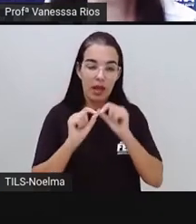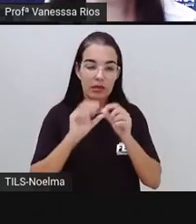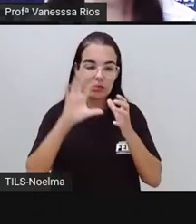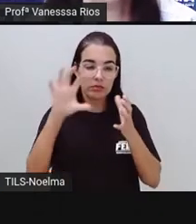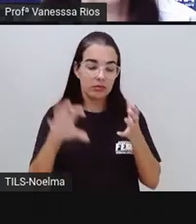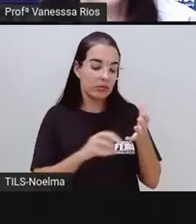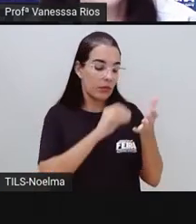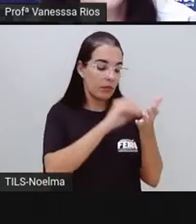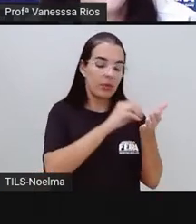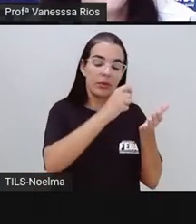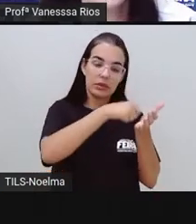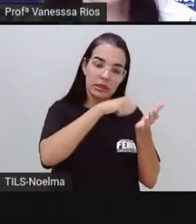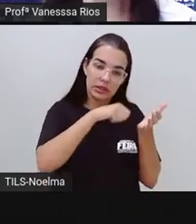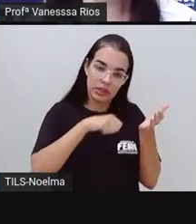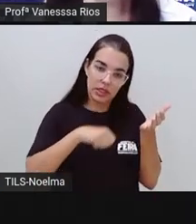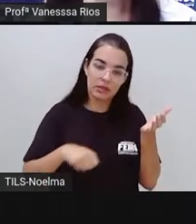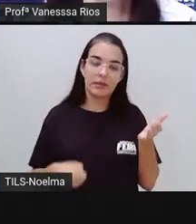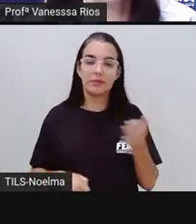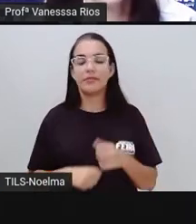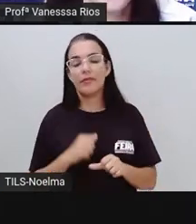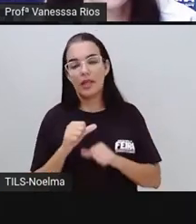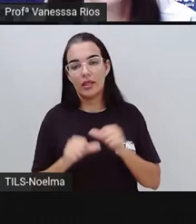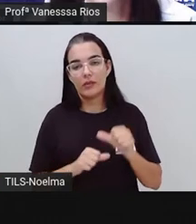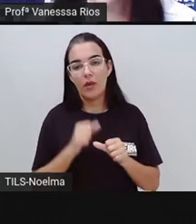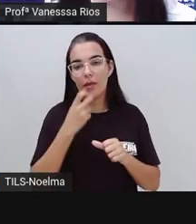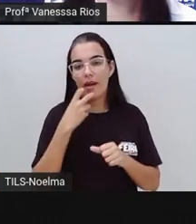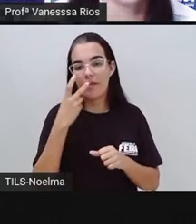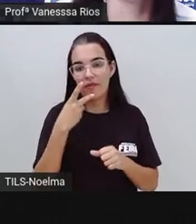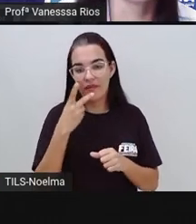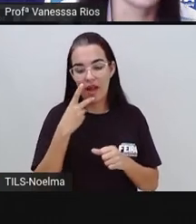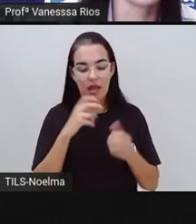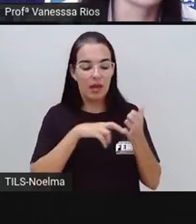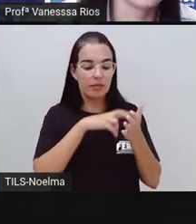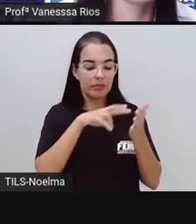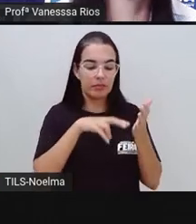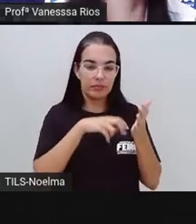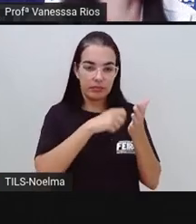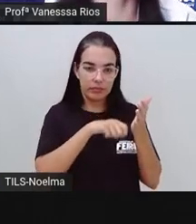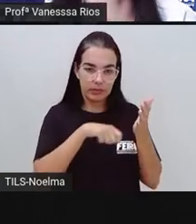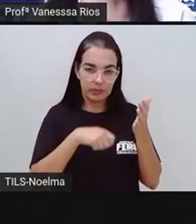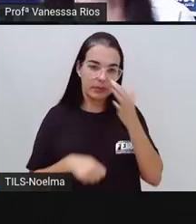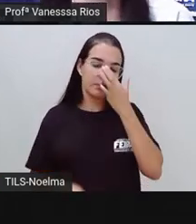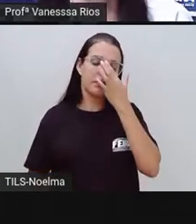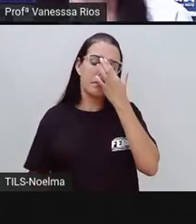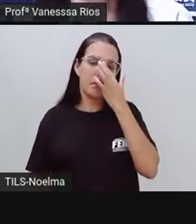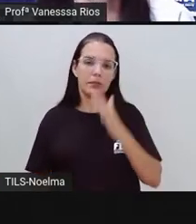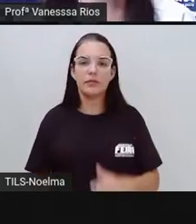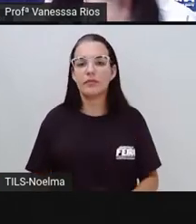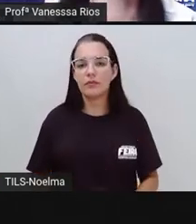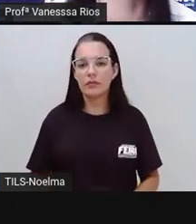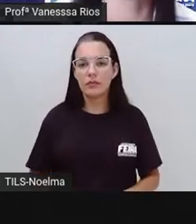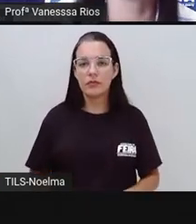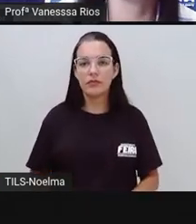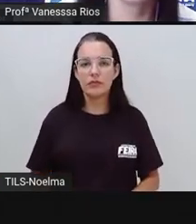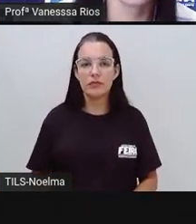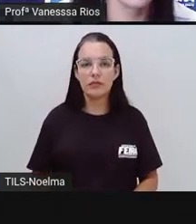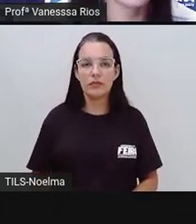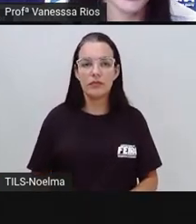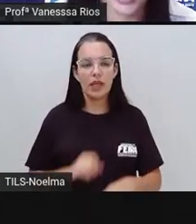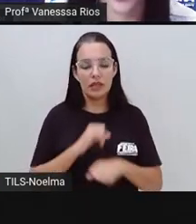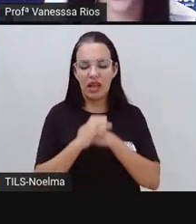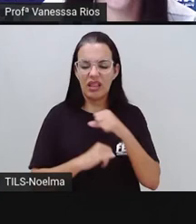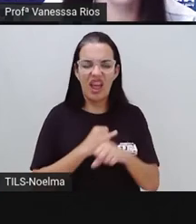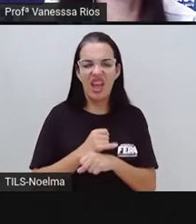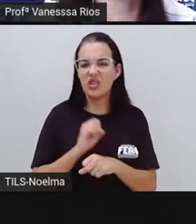de forma escrita, de forma textual, para ser divulgada aí nas revistas, no site da internet, no